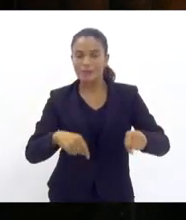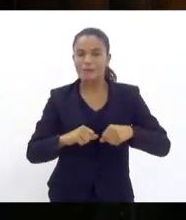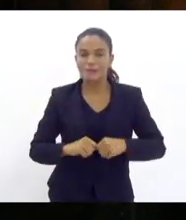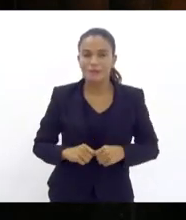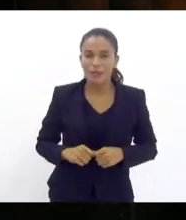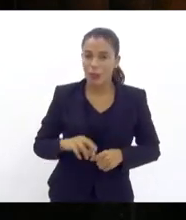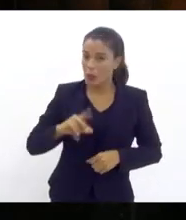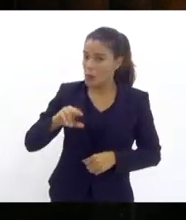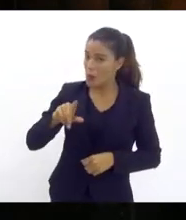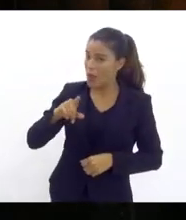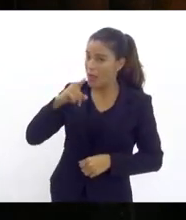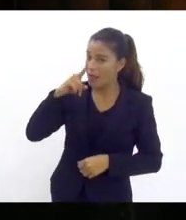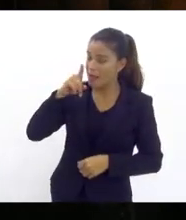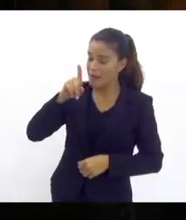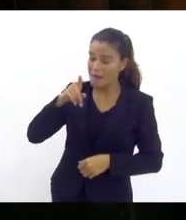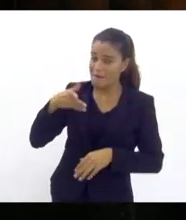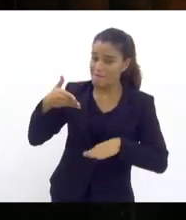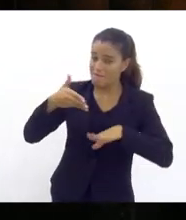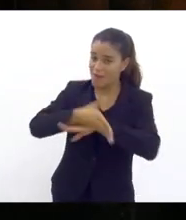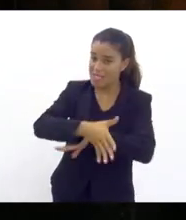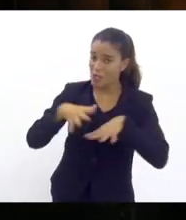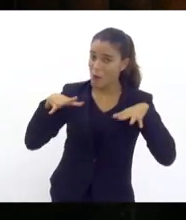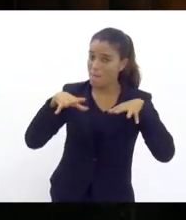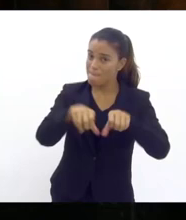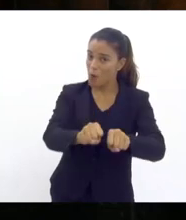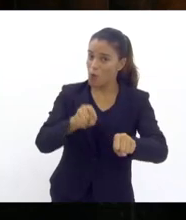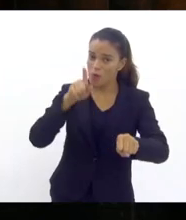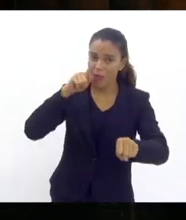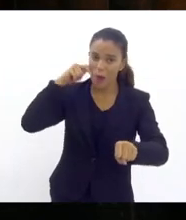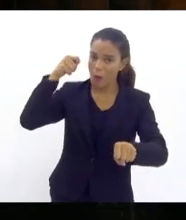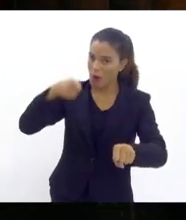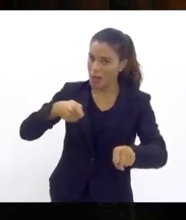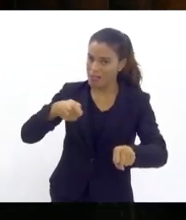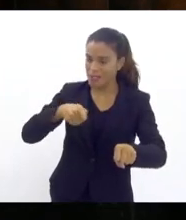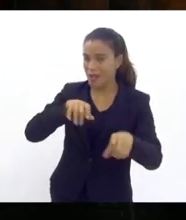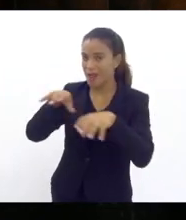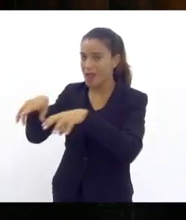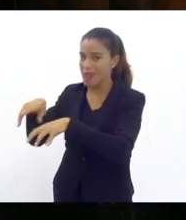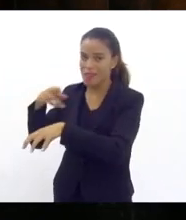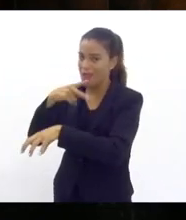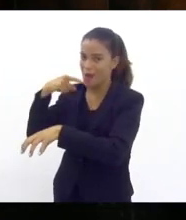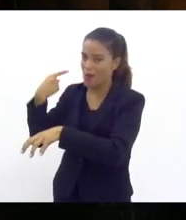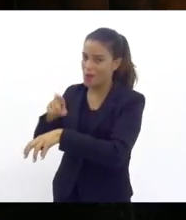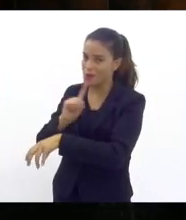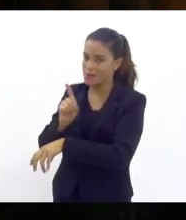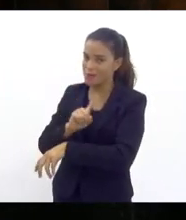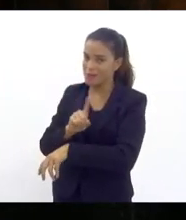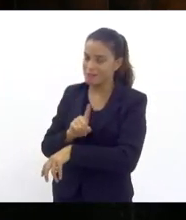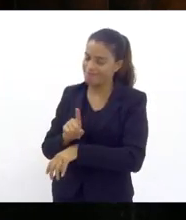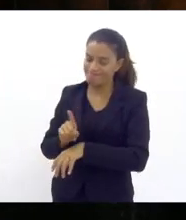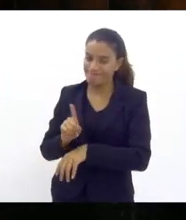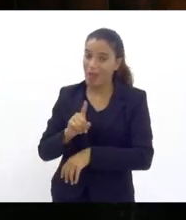foi da invasão da Ucrânia à Rússia por via de consequência